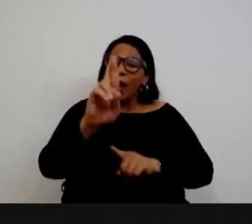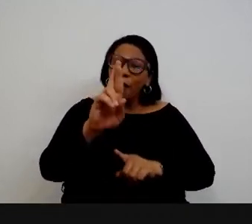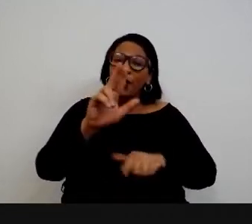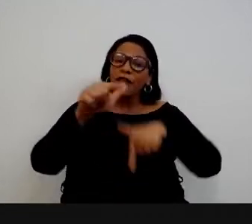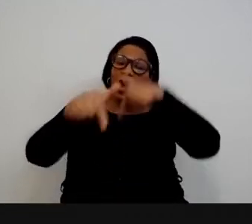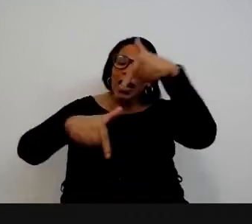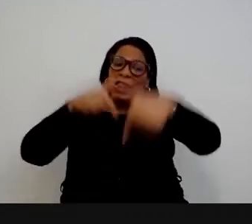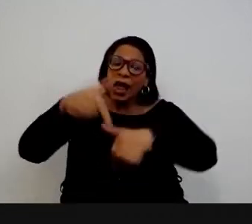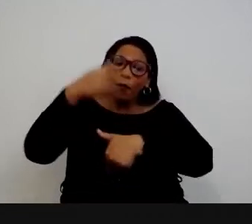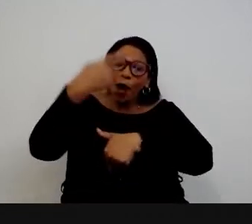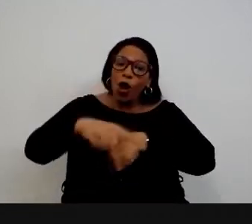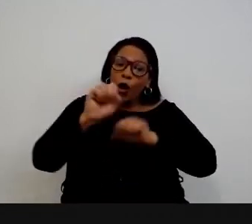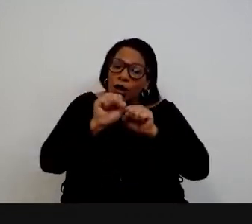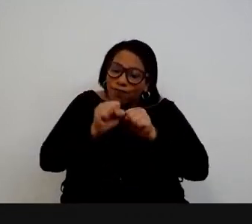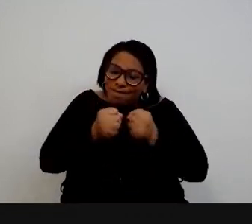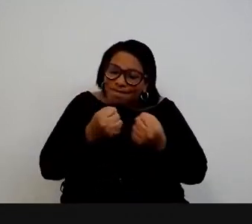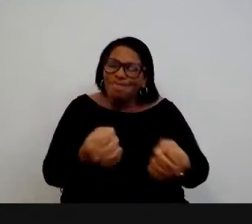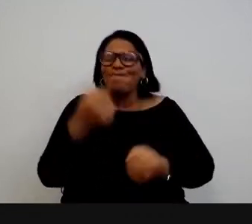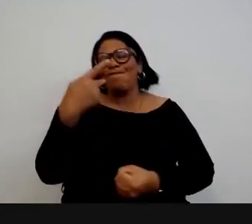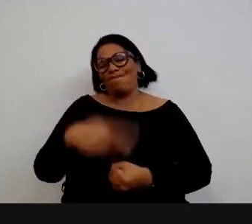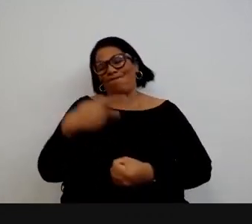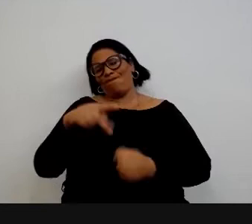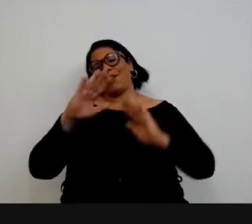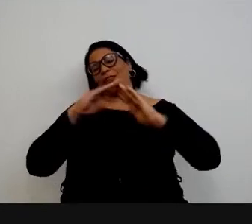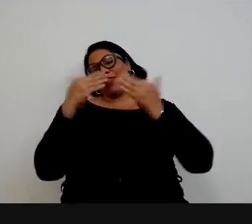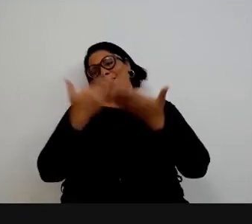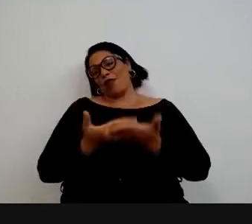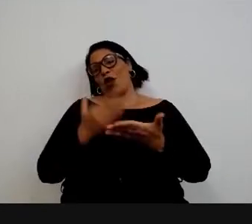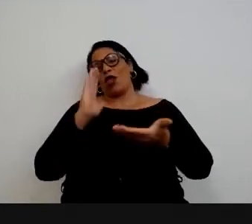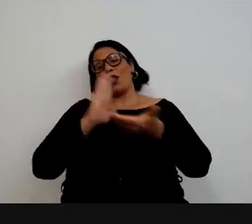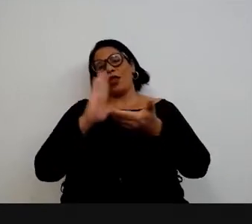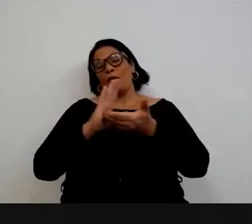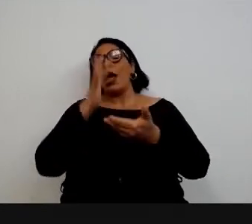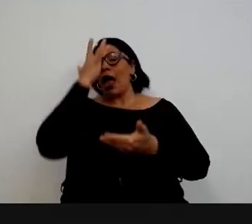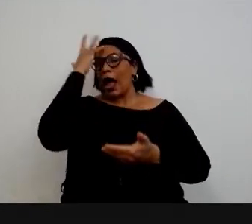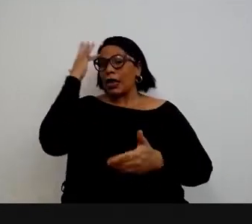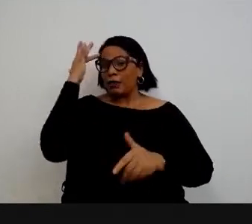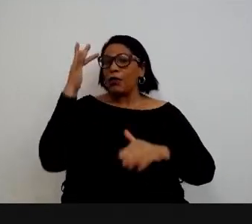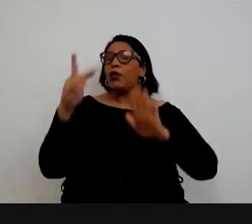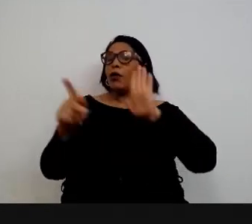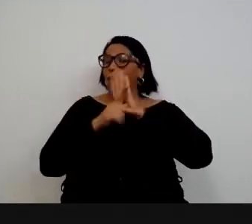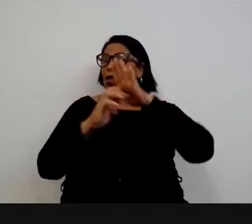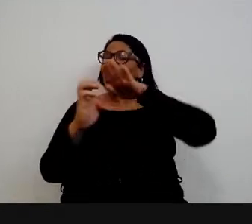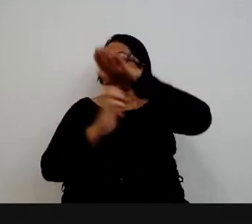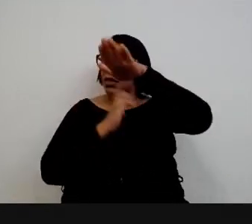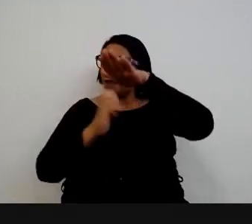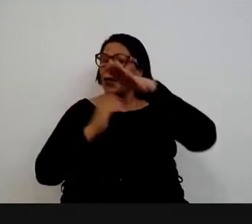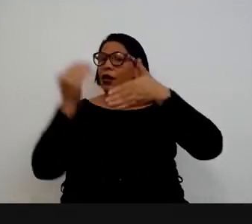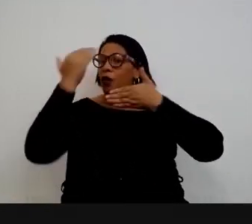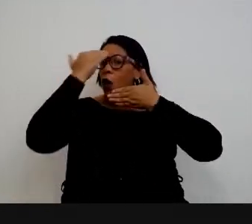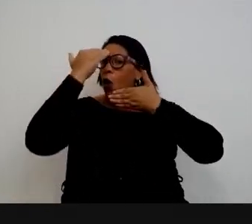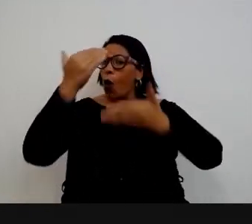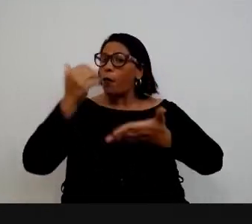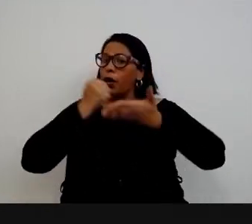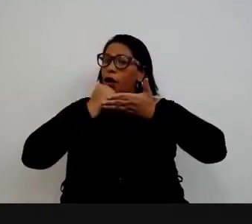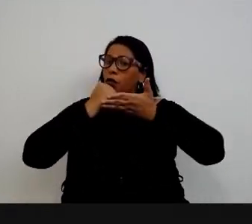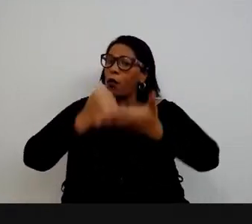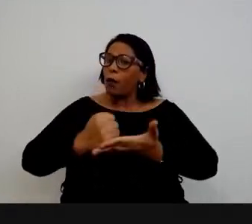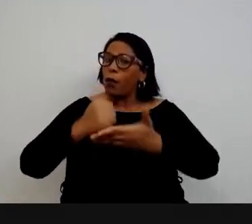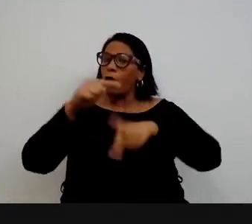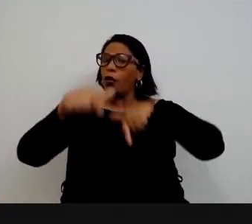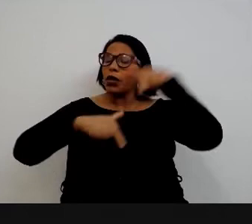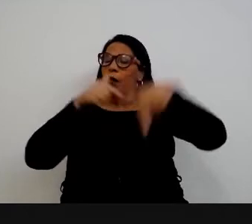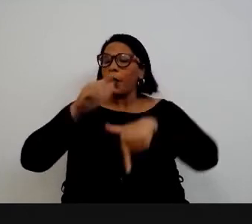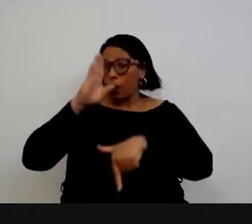que passaram por aqui com tanto empenho. Ao nosso pessoal terceirizado também, agradecer, presta um apoio de suporte